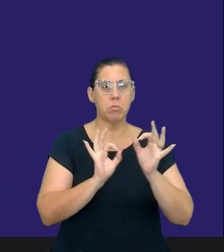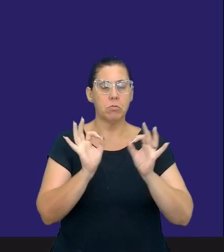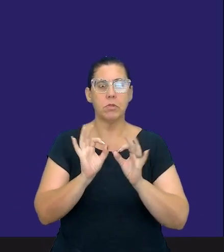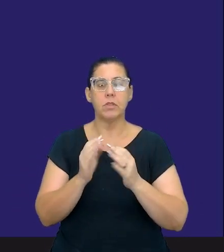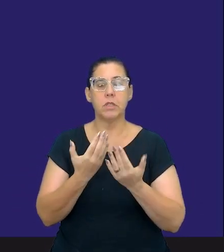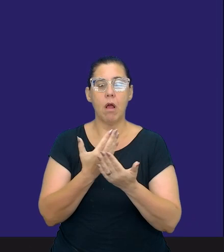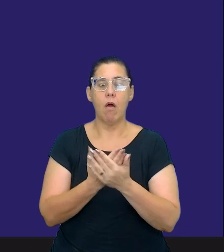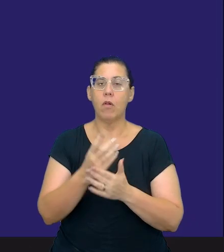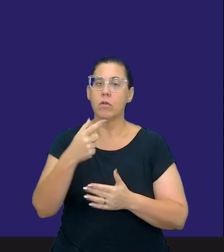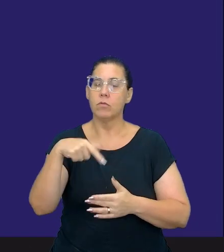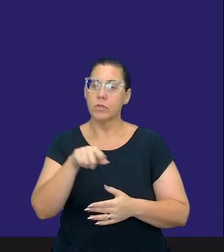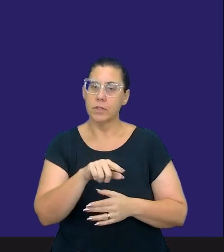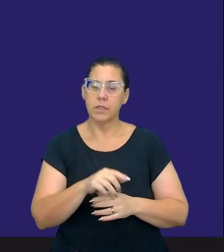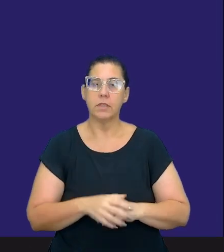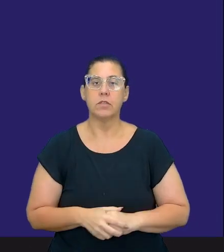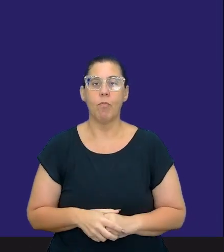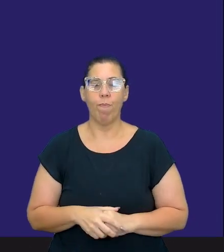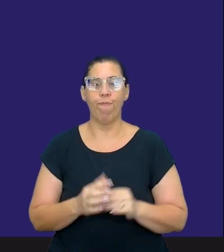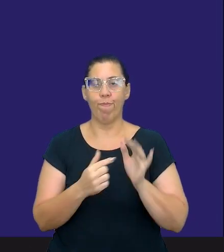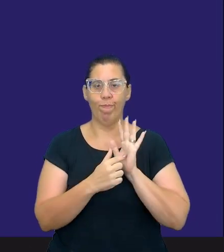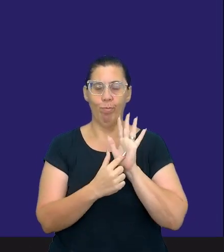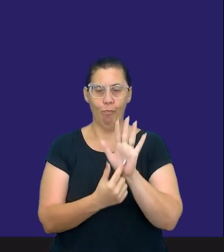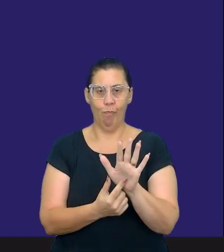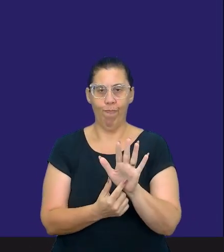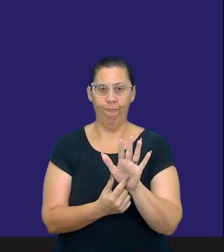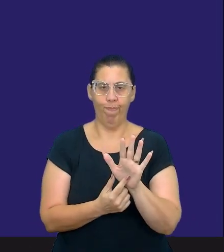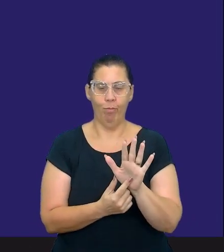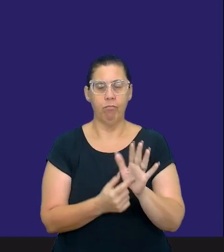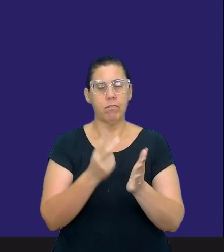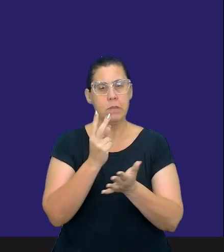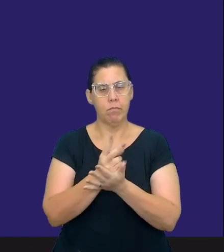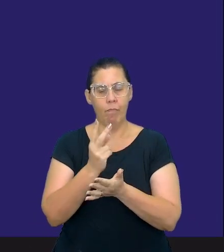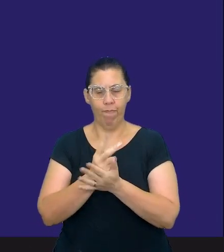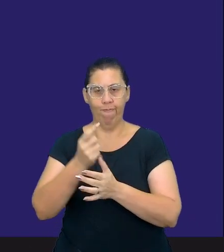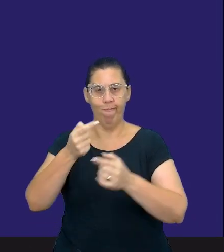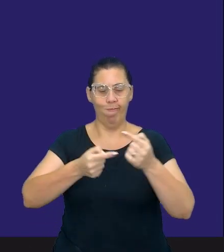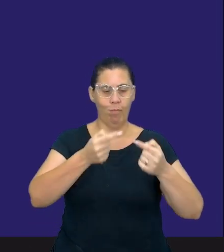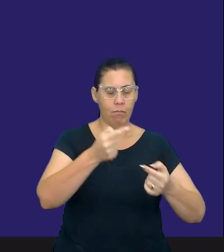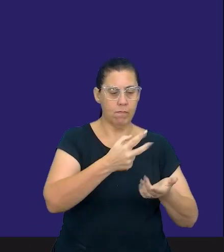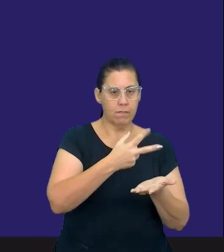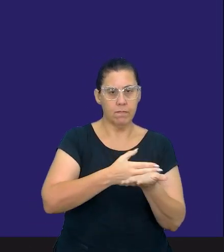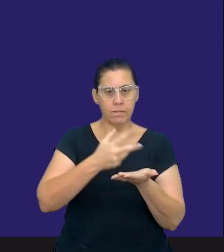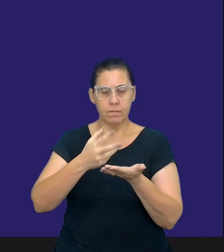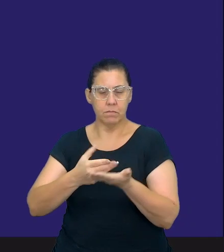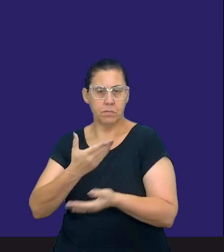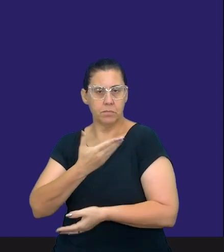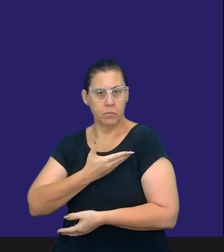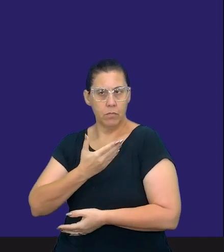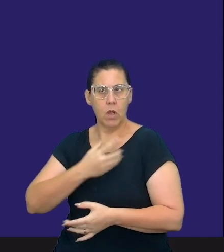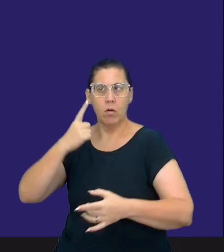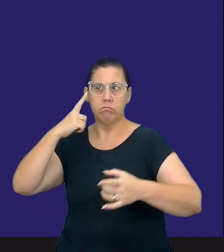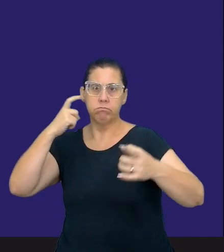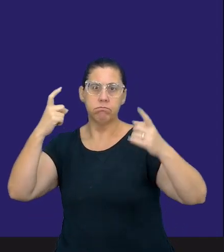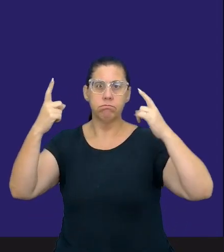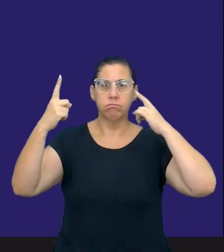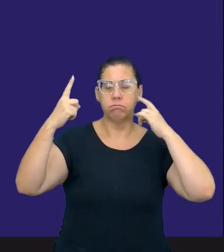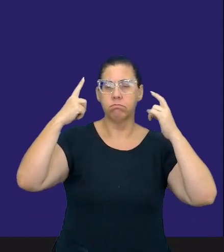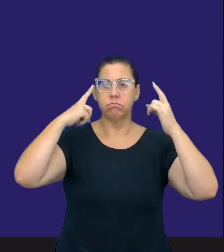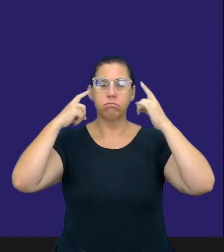vocês, em cima disso que está sendo apresentado, sempre discutindo entre os pares, né? As ideias,